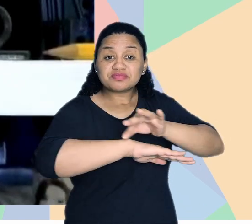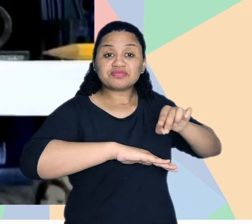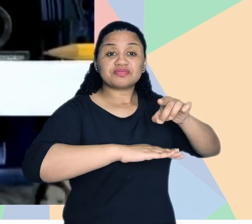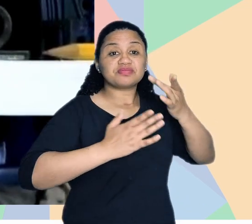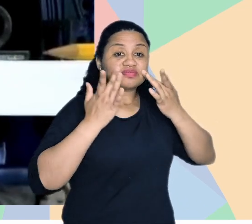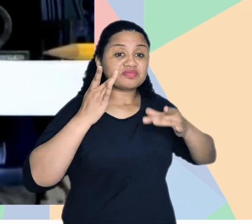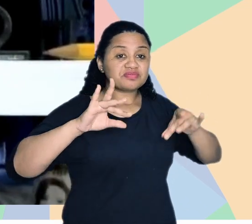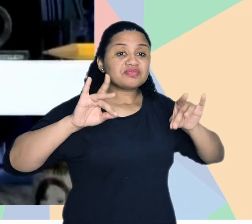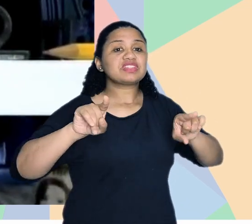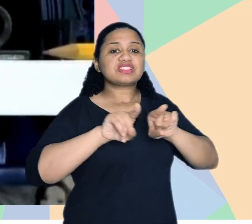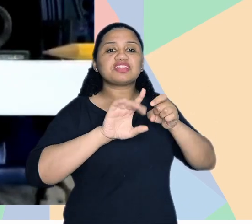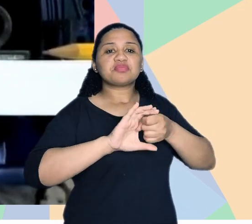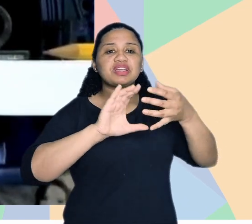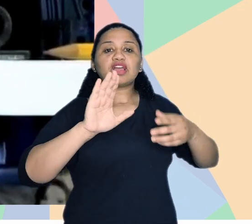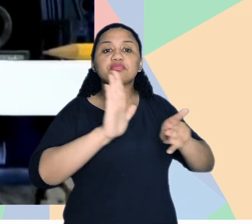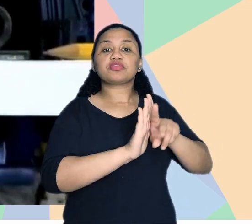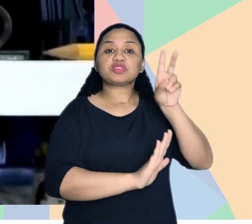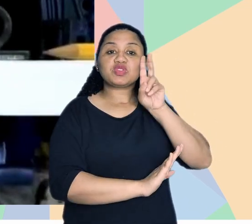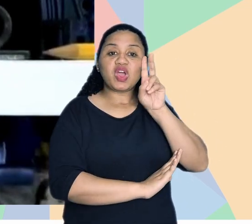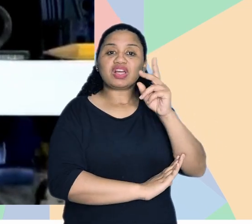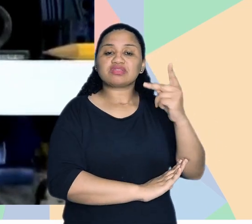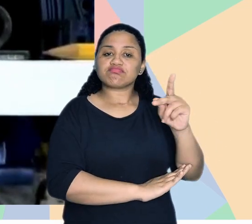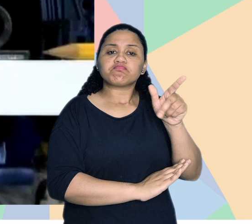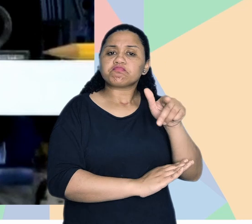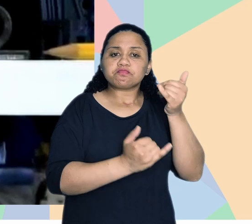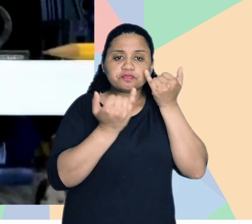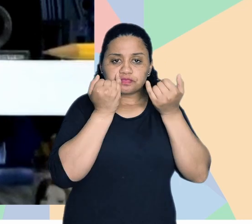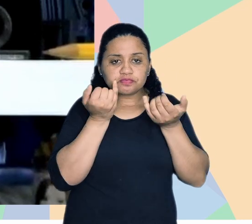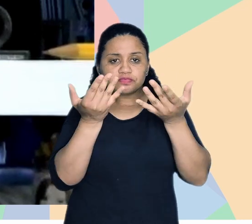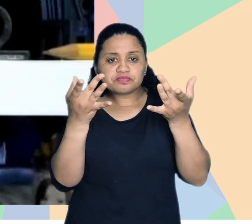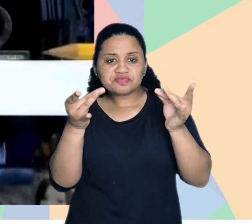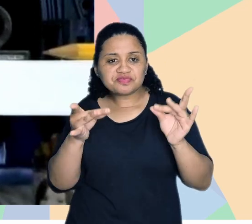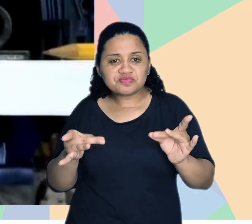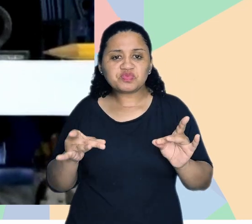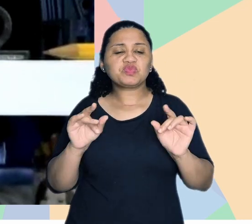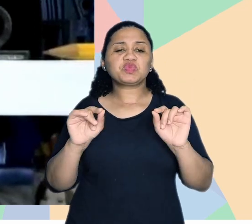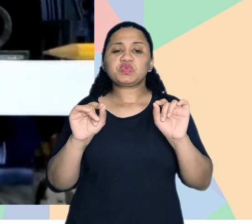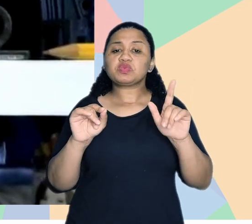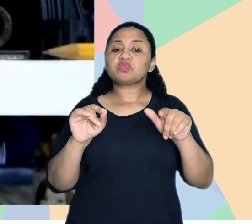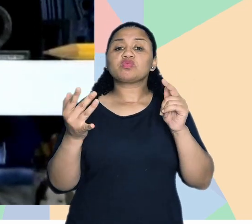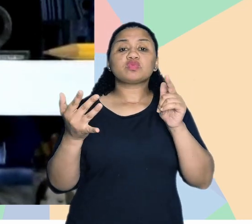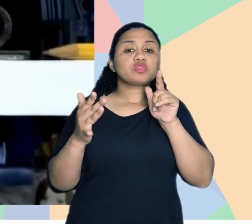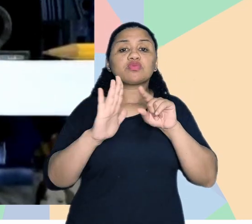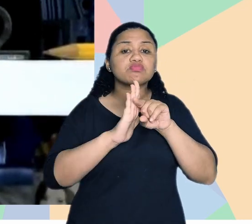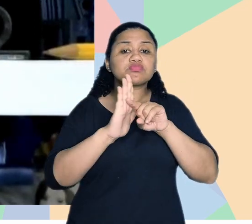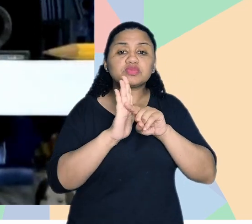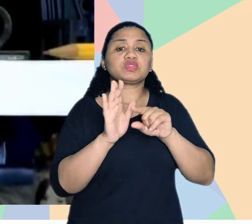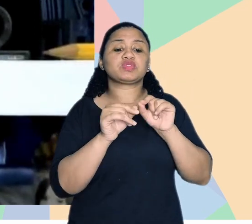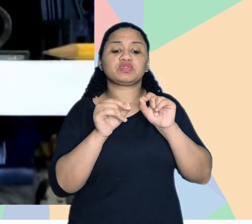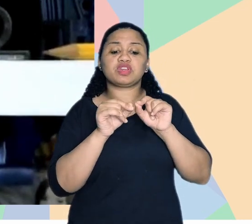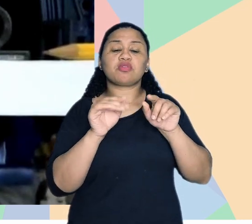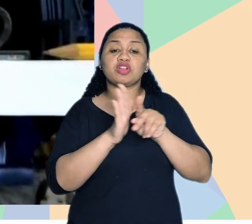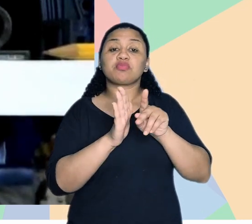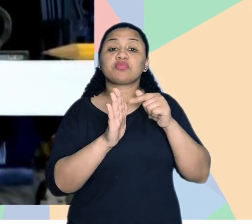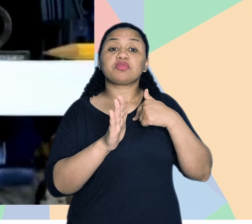descrever a arquitetura desse teatro e trazer também aspectos históricos, e essas informações detalhadas, a